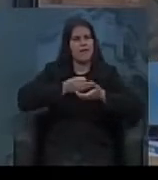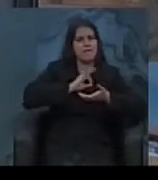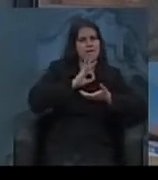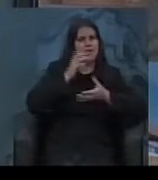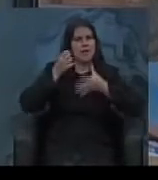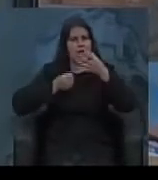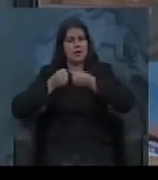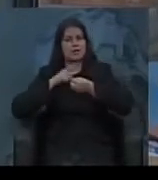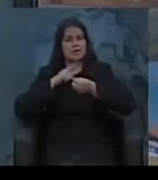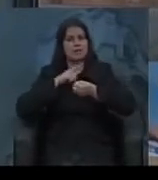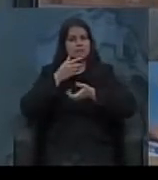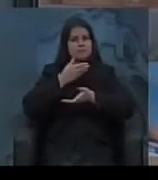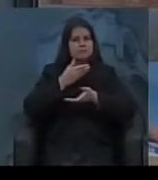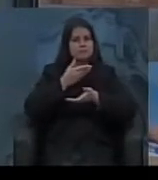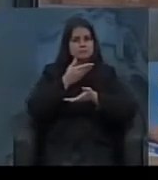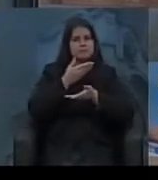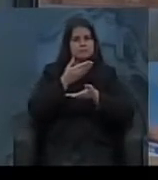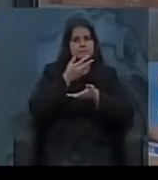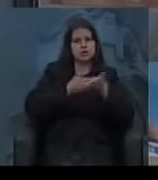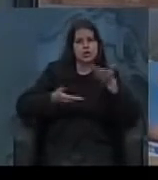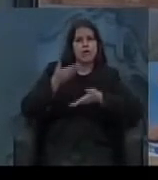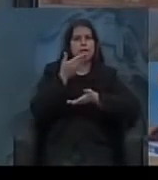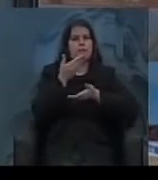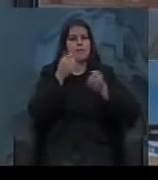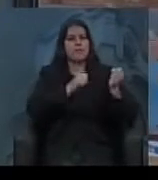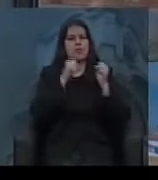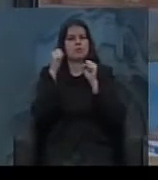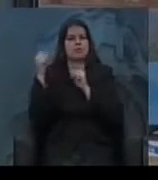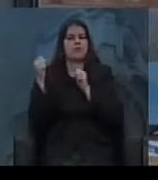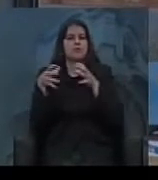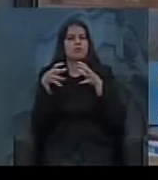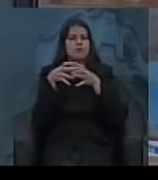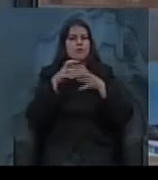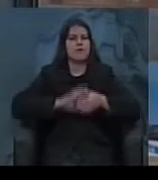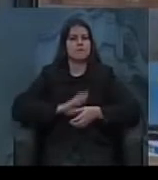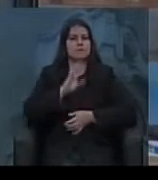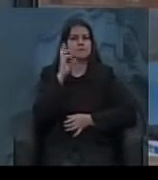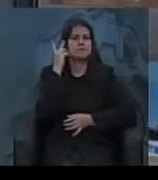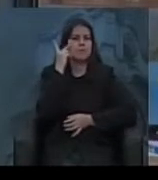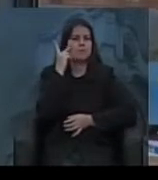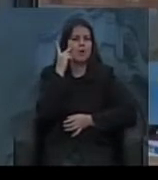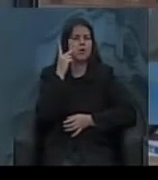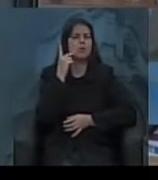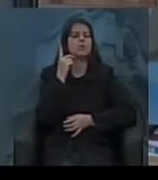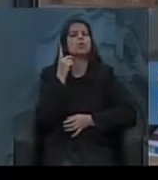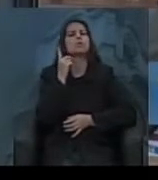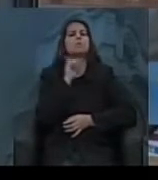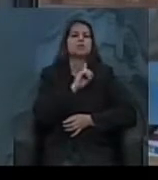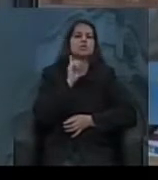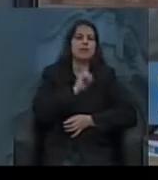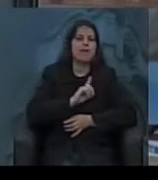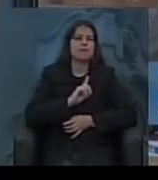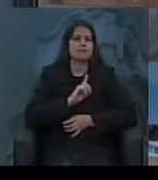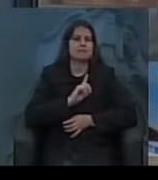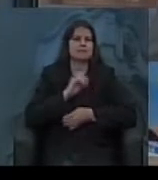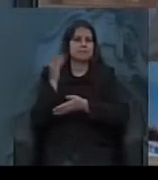alternância no poder entre um representante de São Paulo, Minas Gerais, e Minas Gerais-São Paulo.